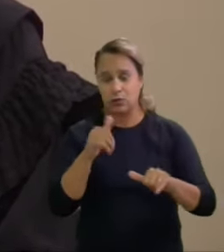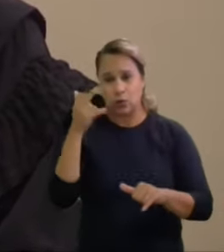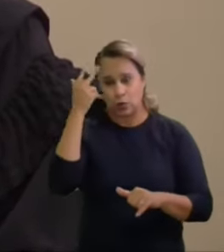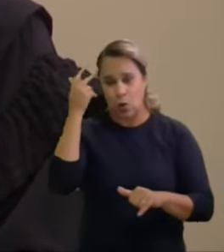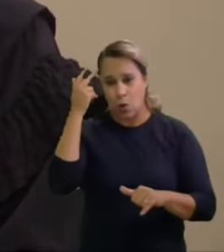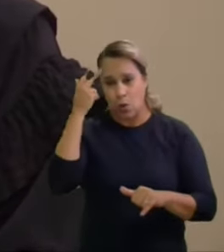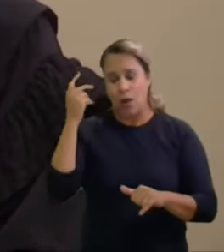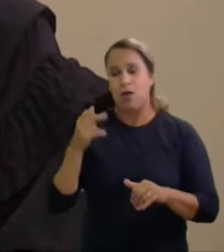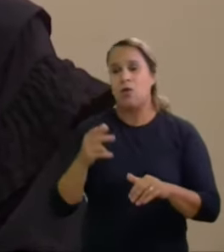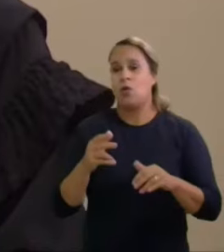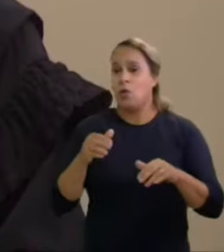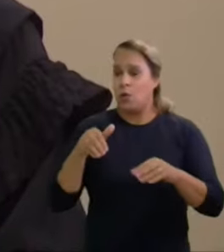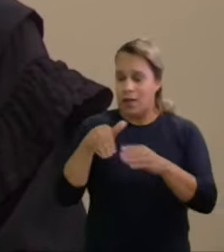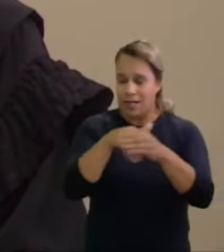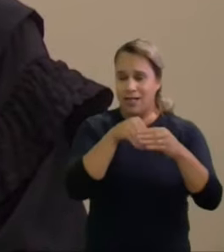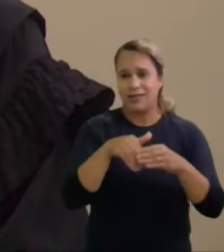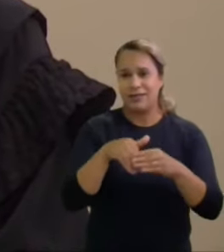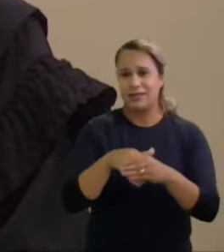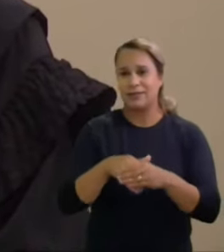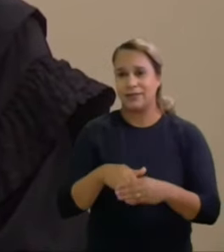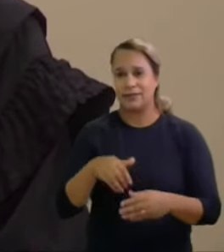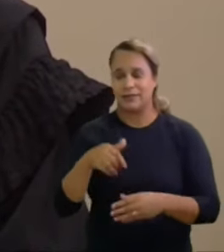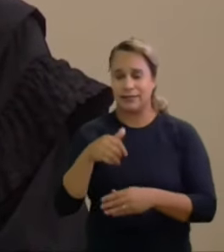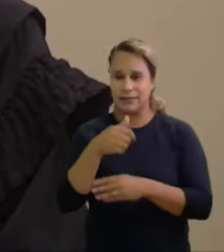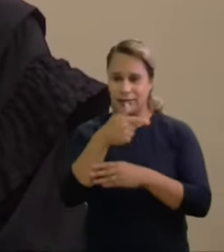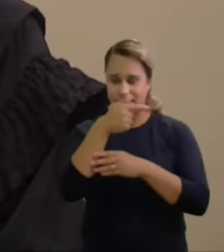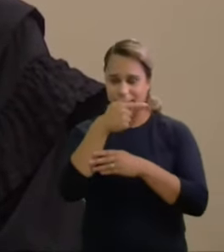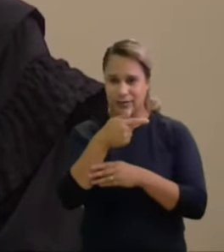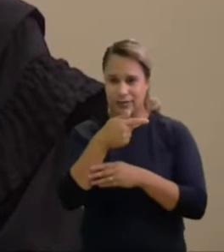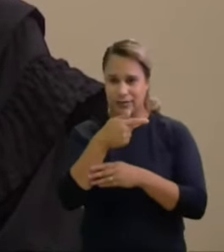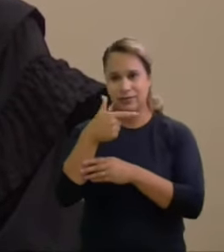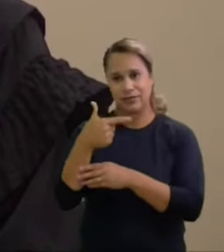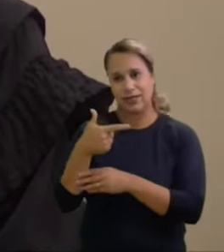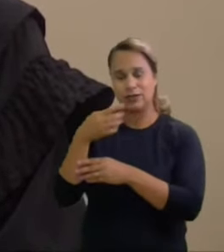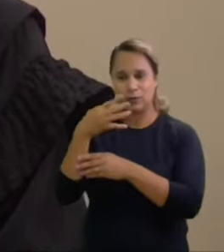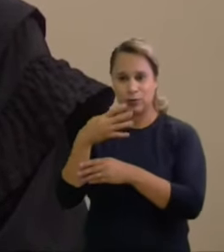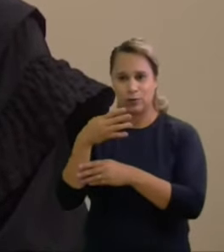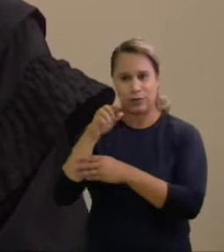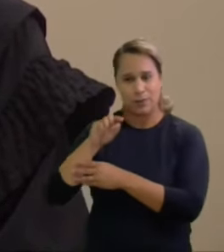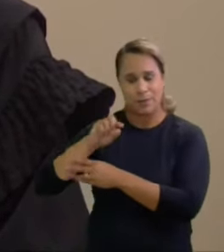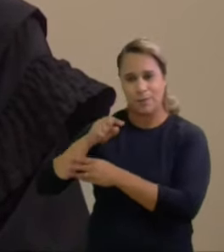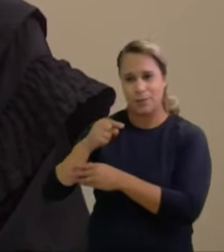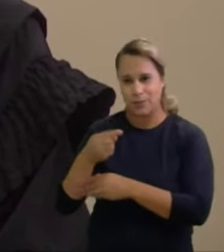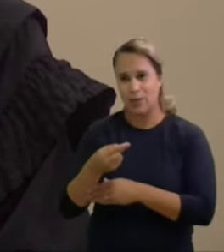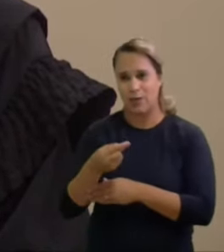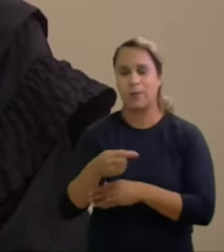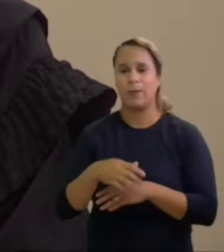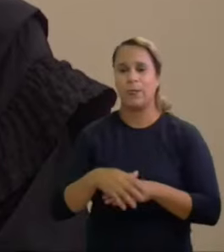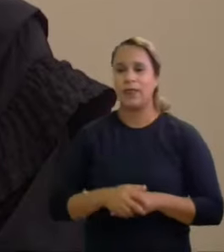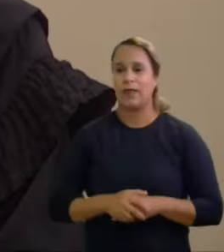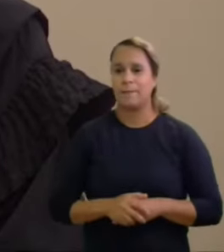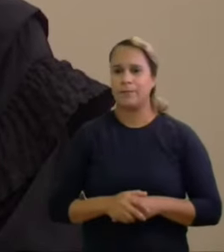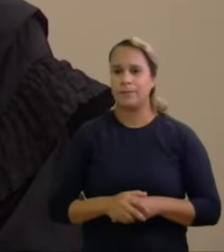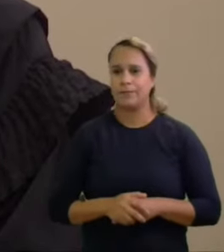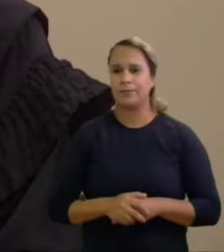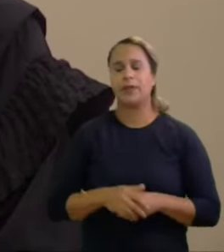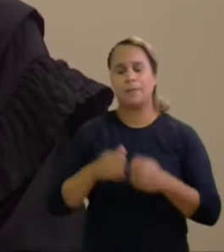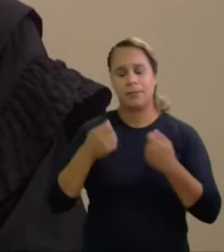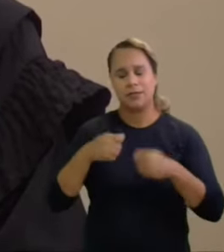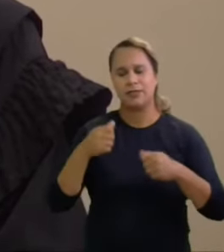714.422,83 que devem ser avaliados à luz do abuso do poder econômico